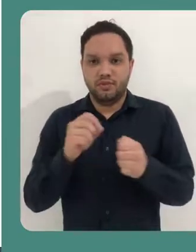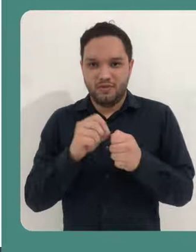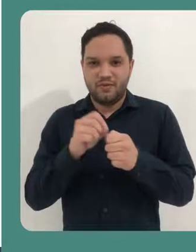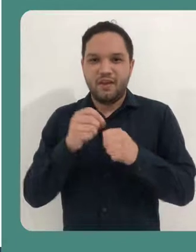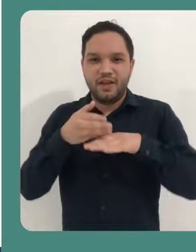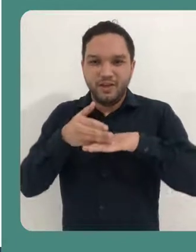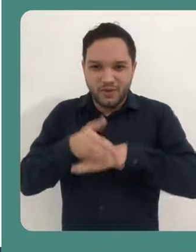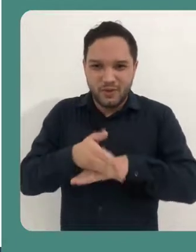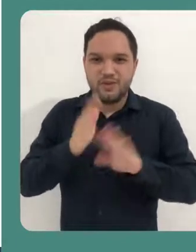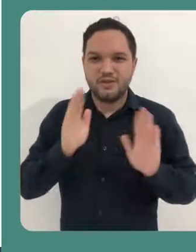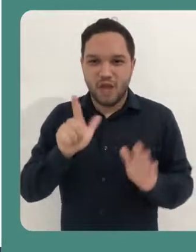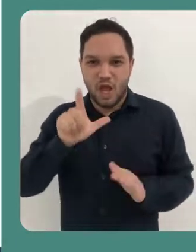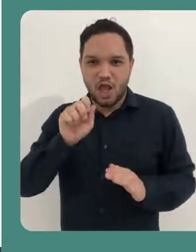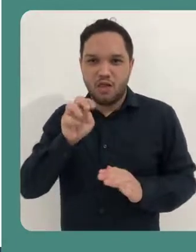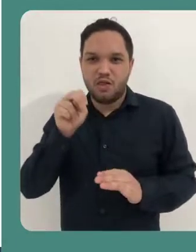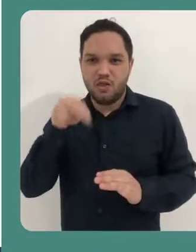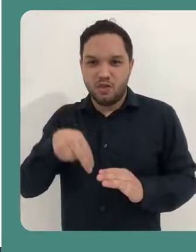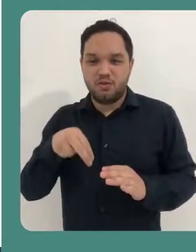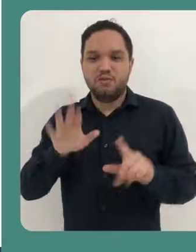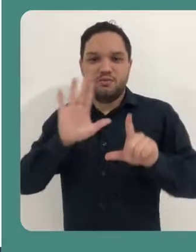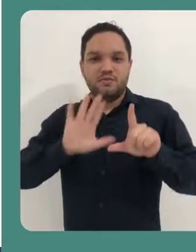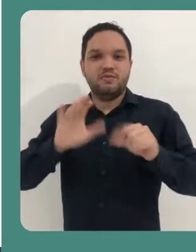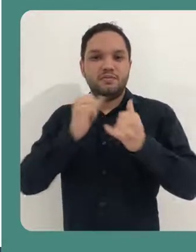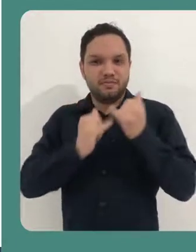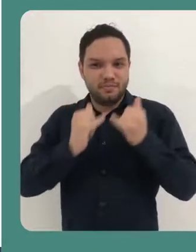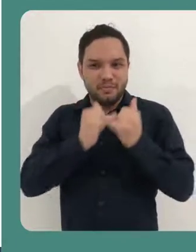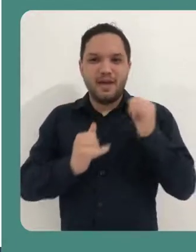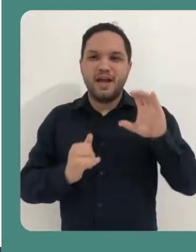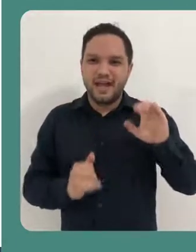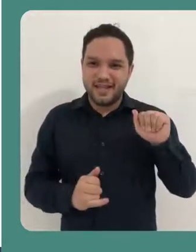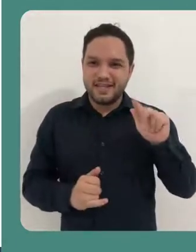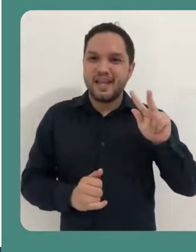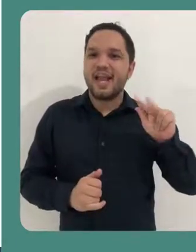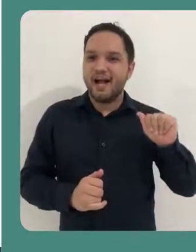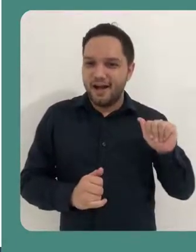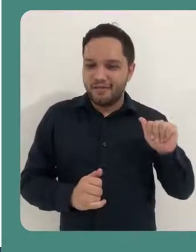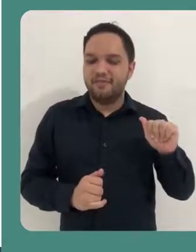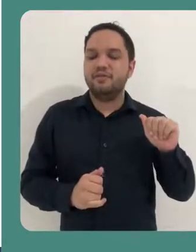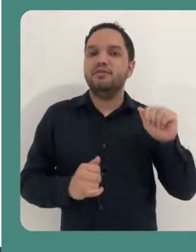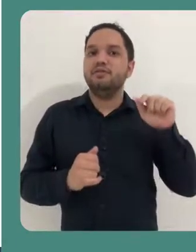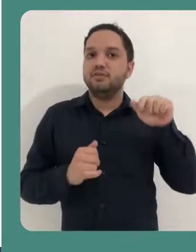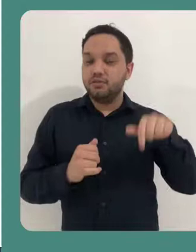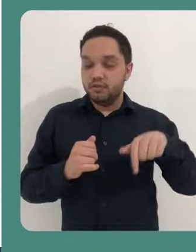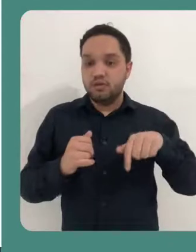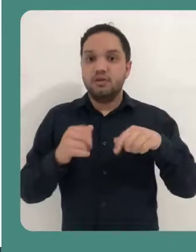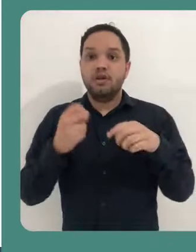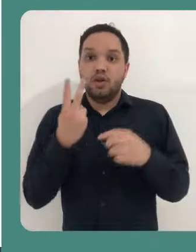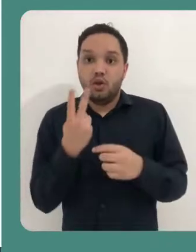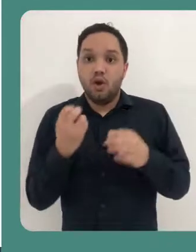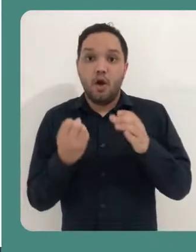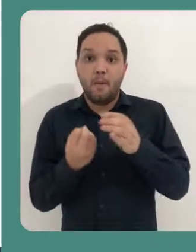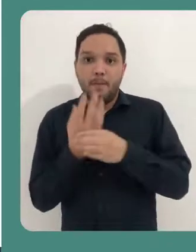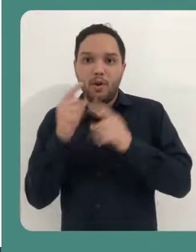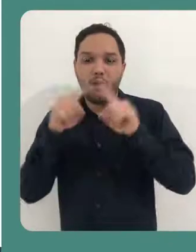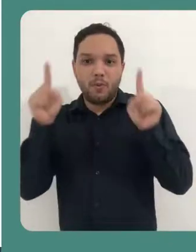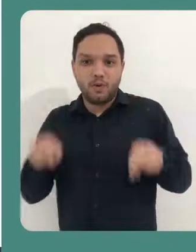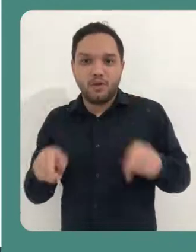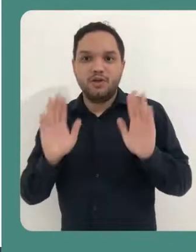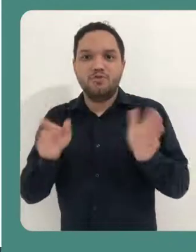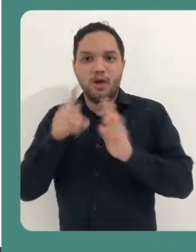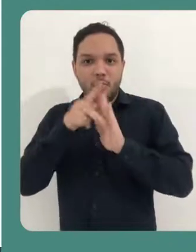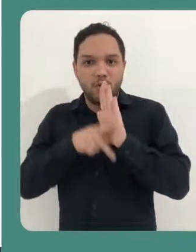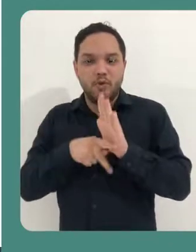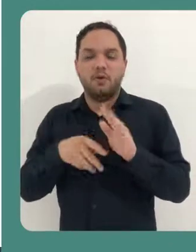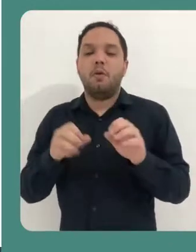Assim que você tiver feito o login, você vai ver então uma plataforma muito semelhante à do Canva. Aqui eu já tenho dois